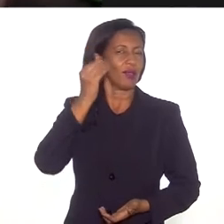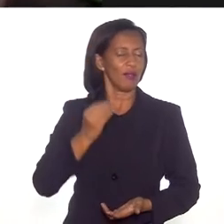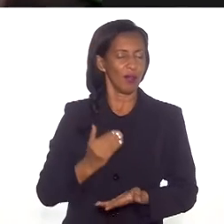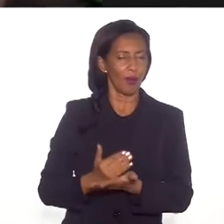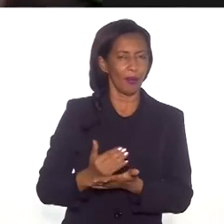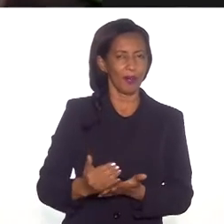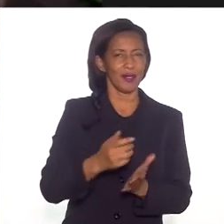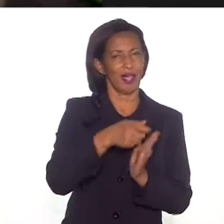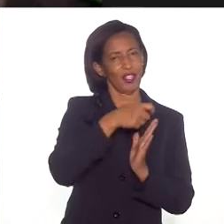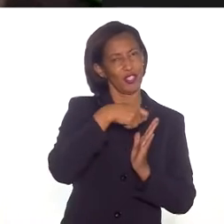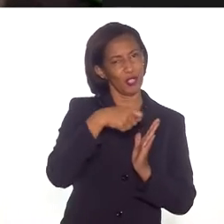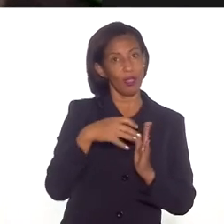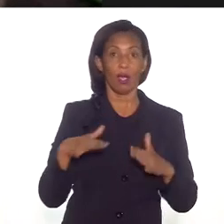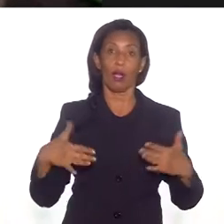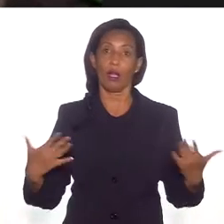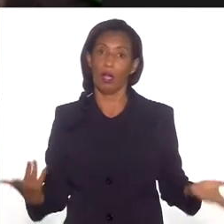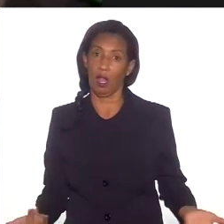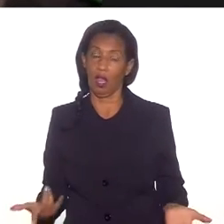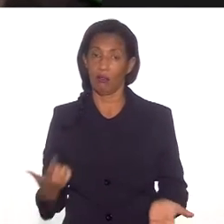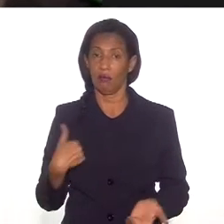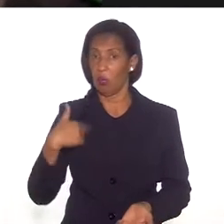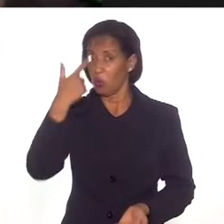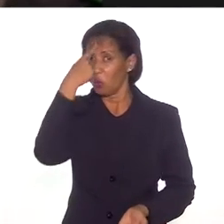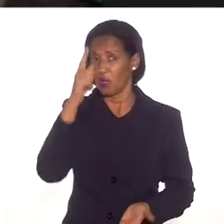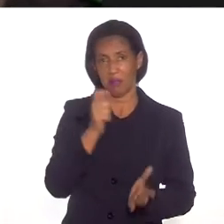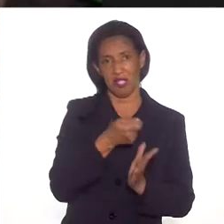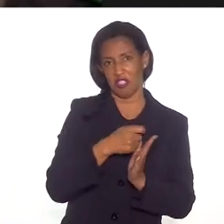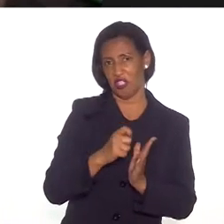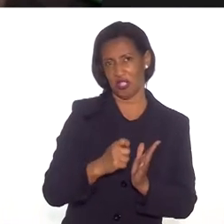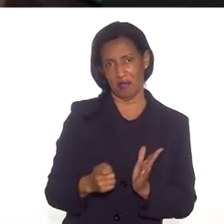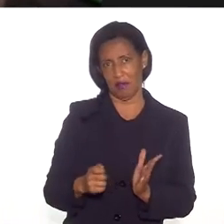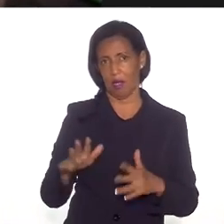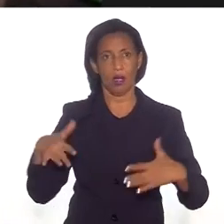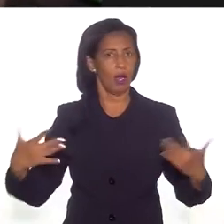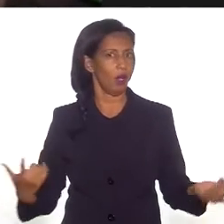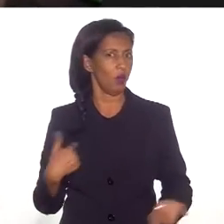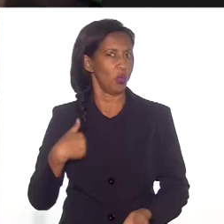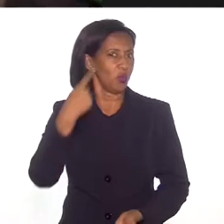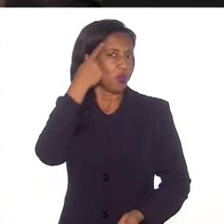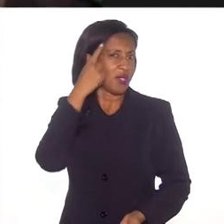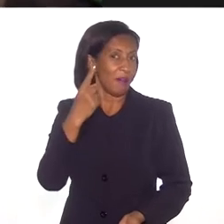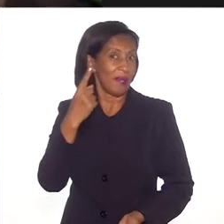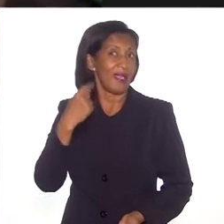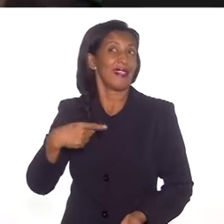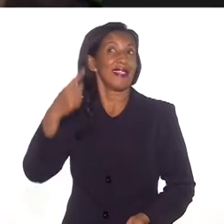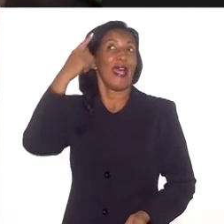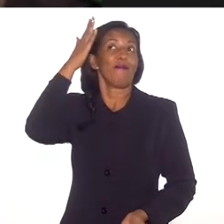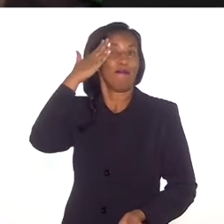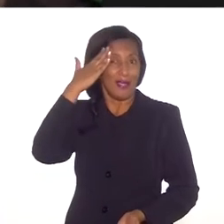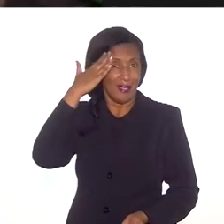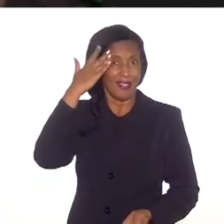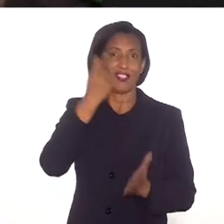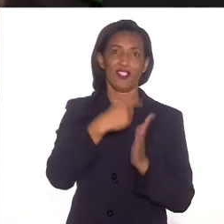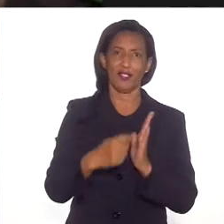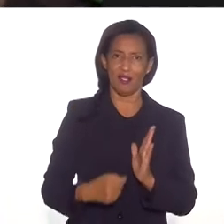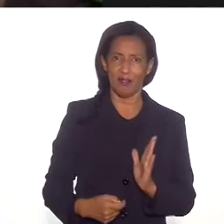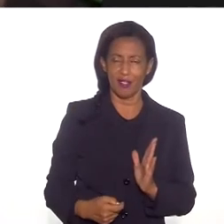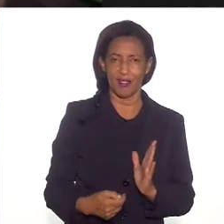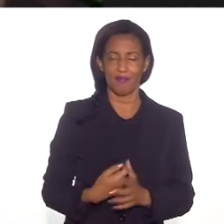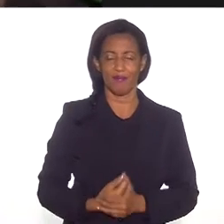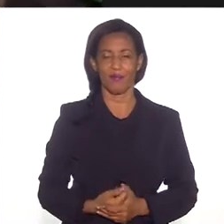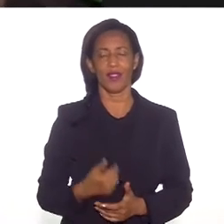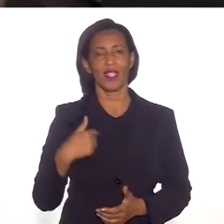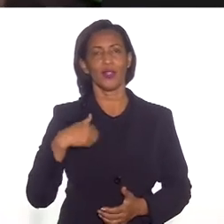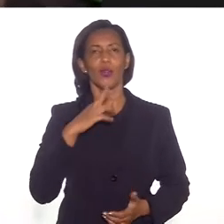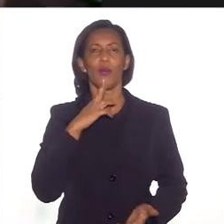começar a escrever. Claro que eu não sabia escrever. Claro que eu não sabia que sabia escrever. Claro